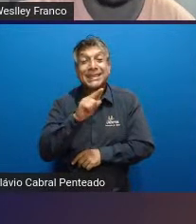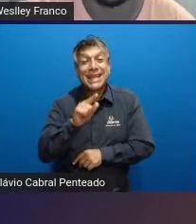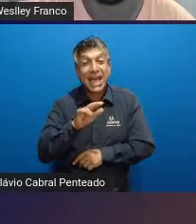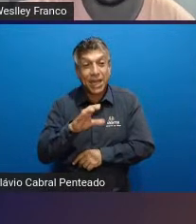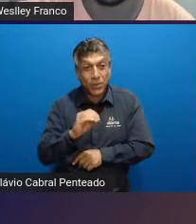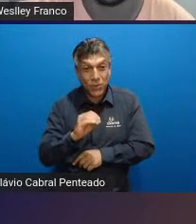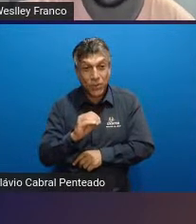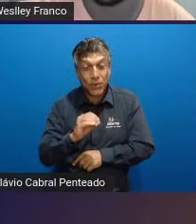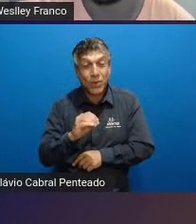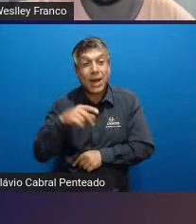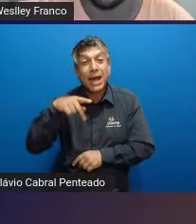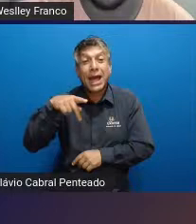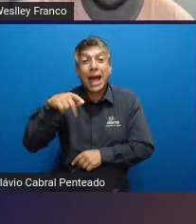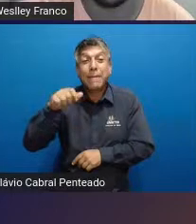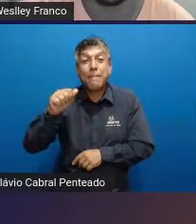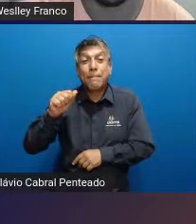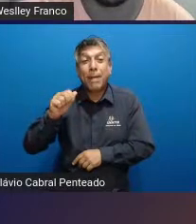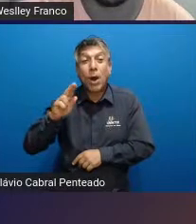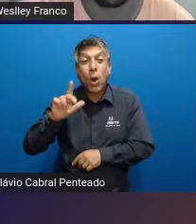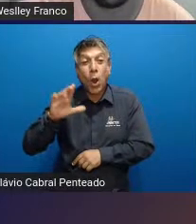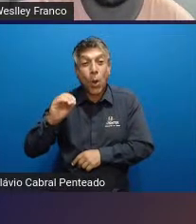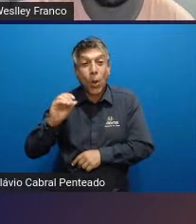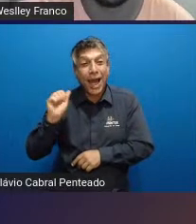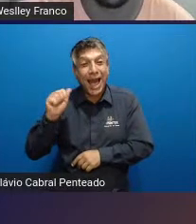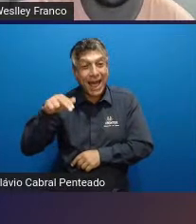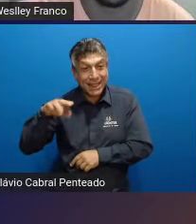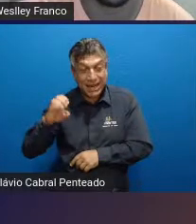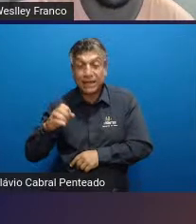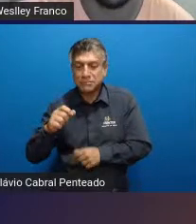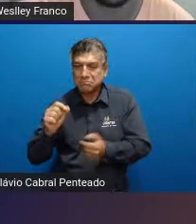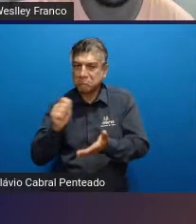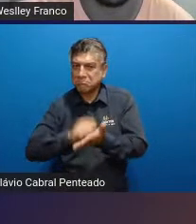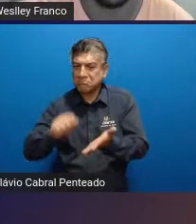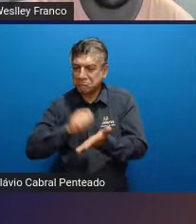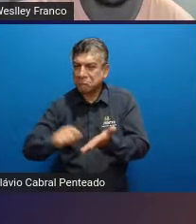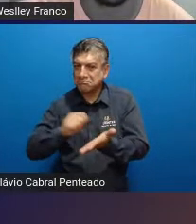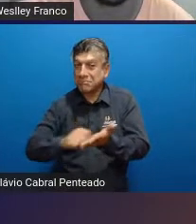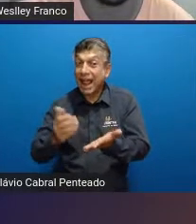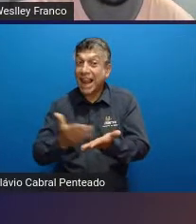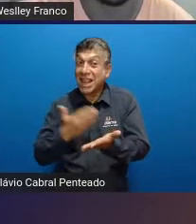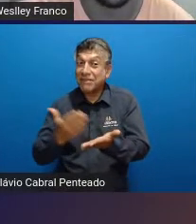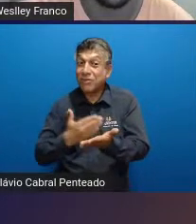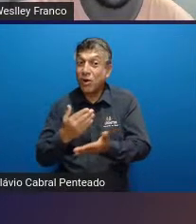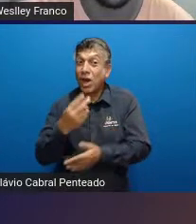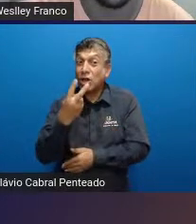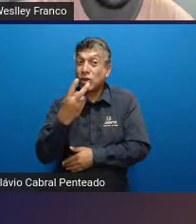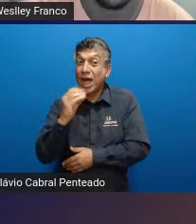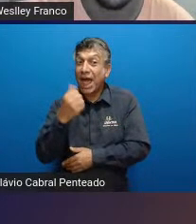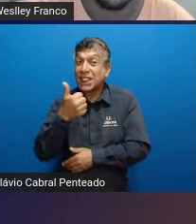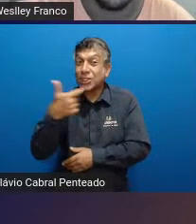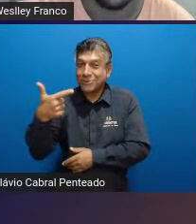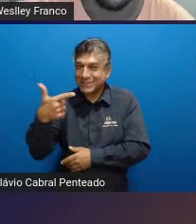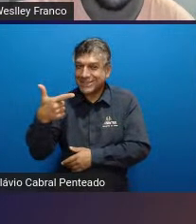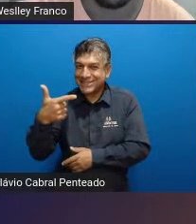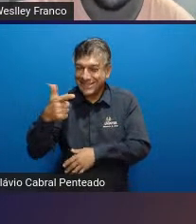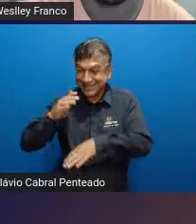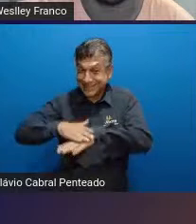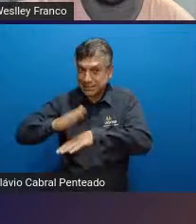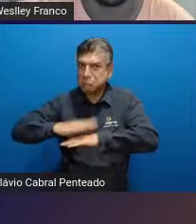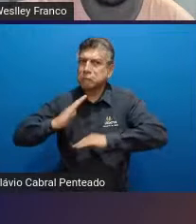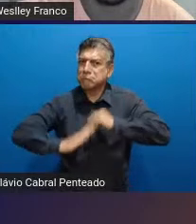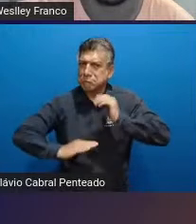Paulo André ele é escreveu um livro ali no ano de 2012 é